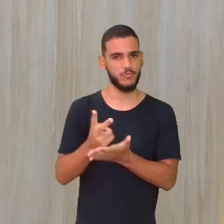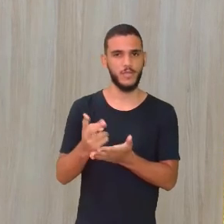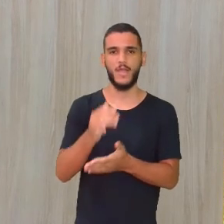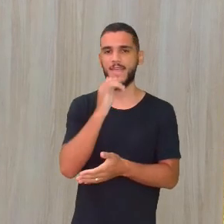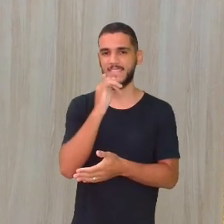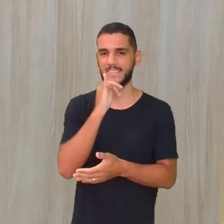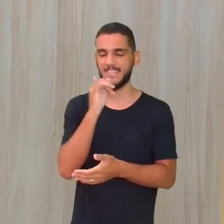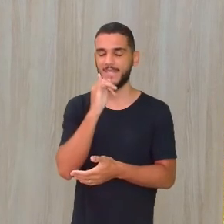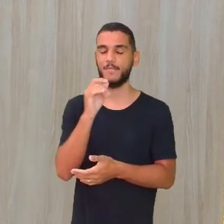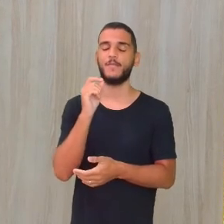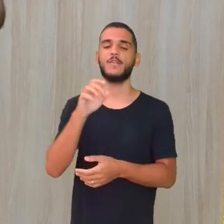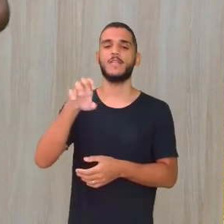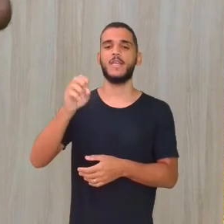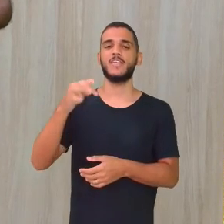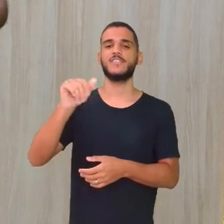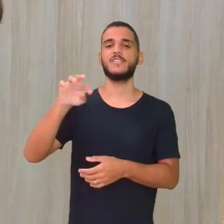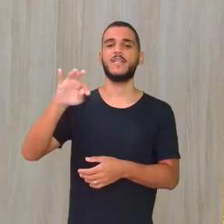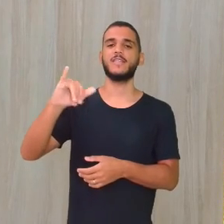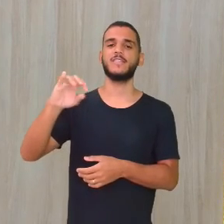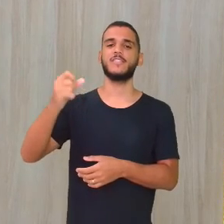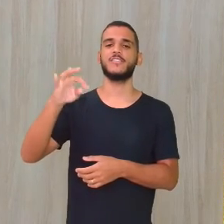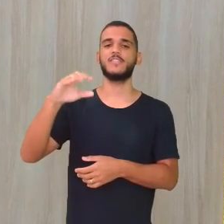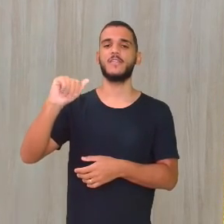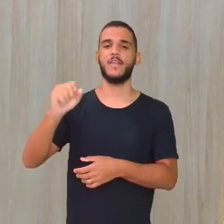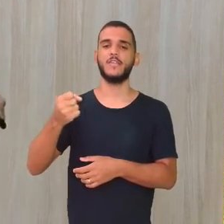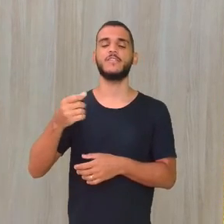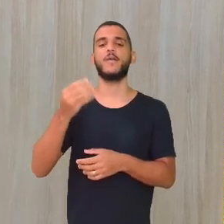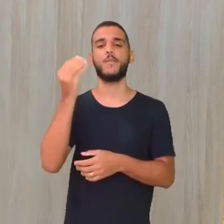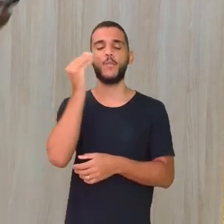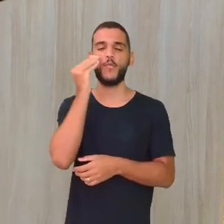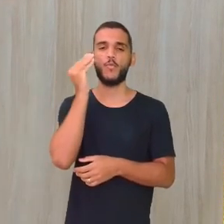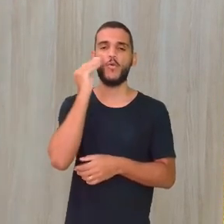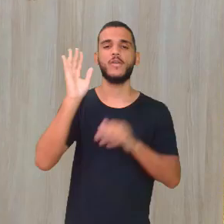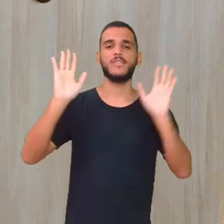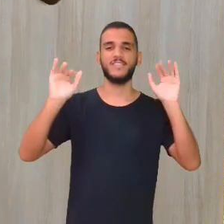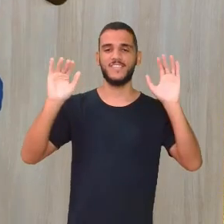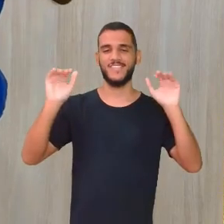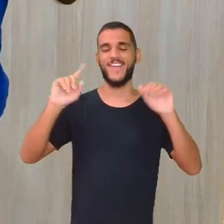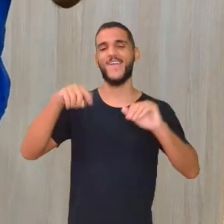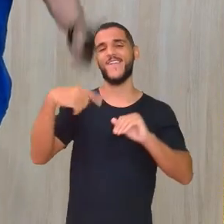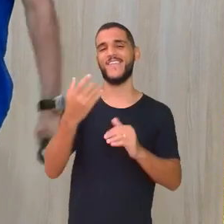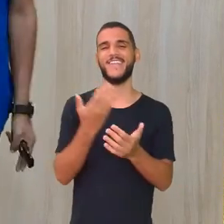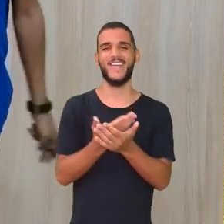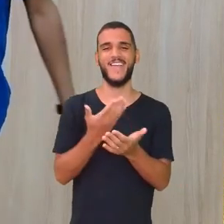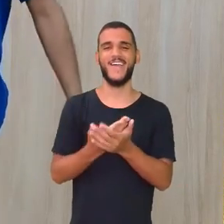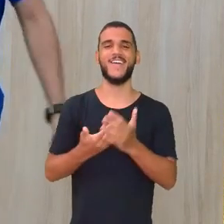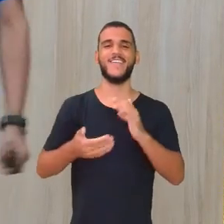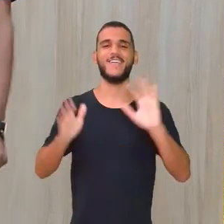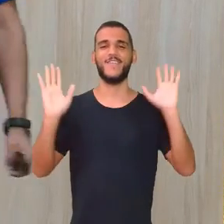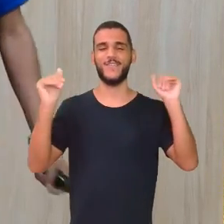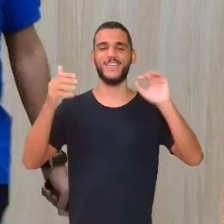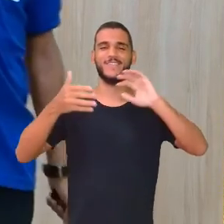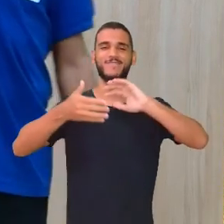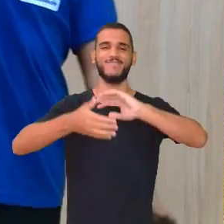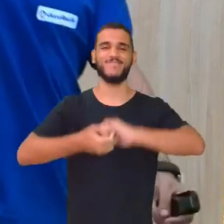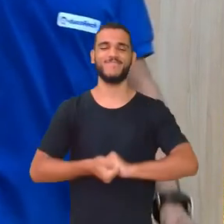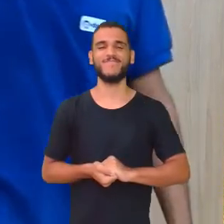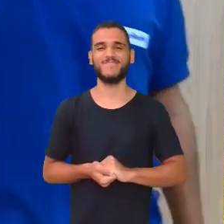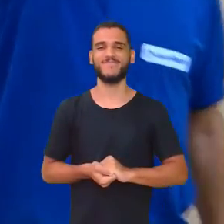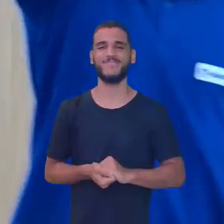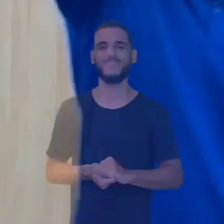estatística Tá bom? Então ó Um cheiro para vocês E até as cenas Do próximo capítulo Fuuu